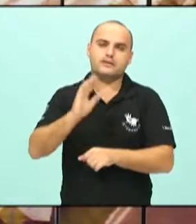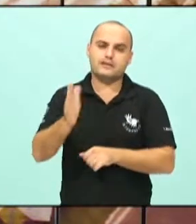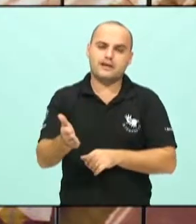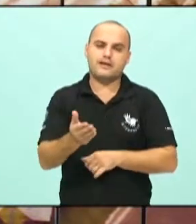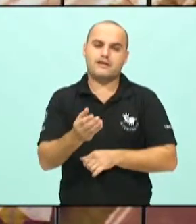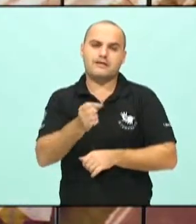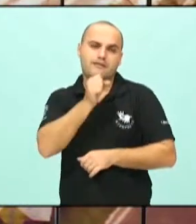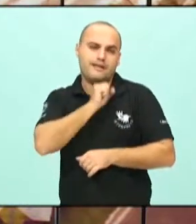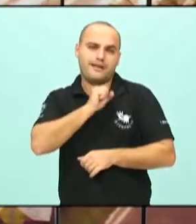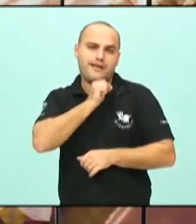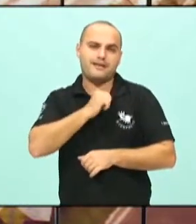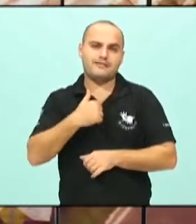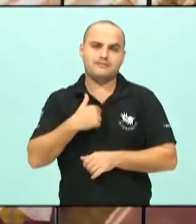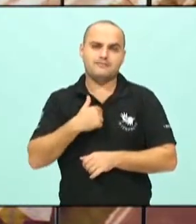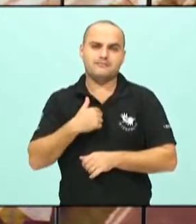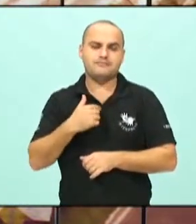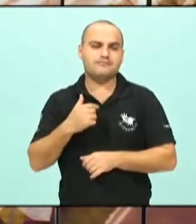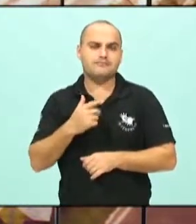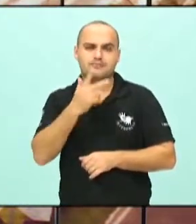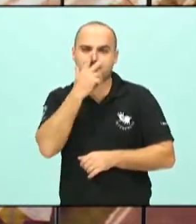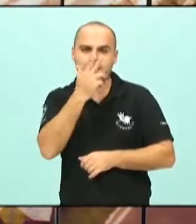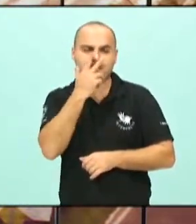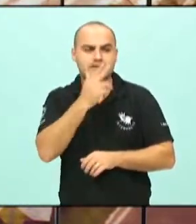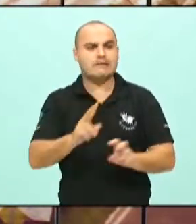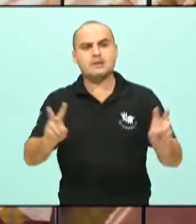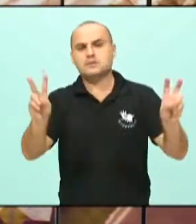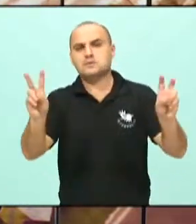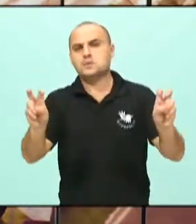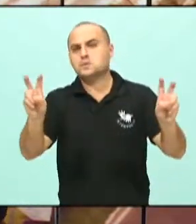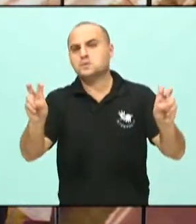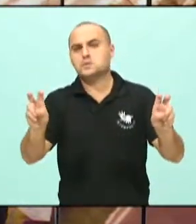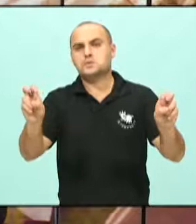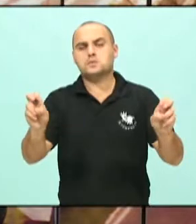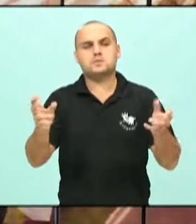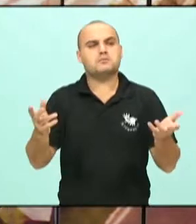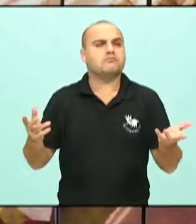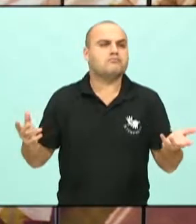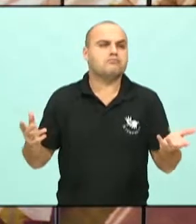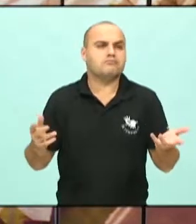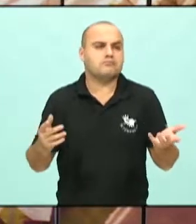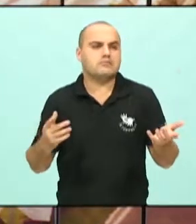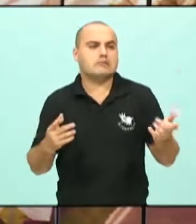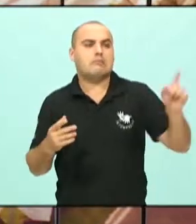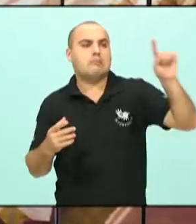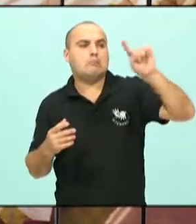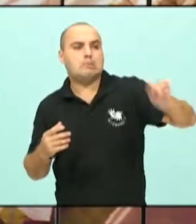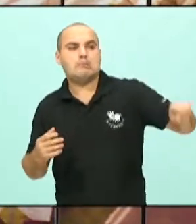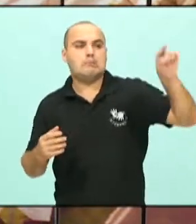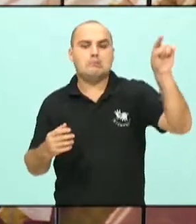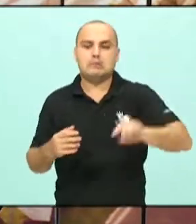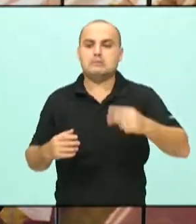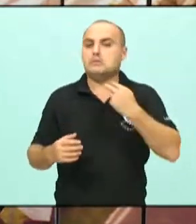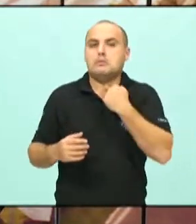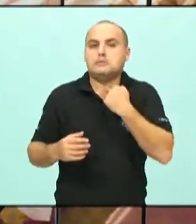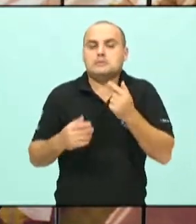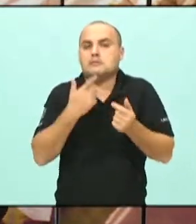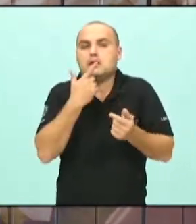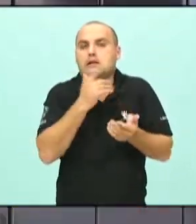E não se tocava, parecia um assunto proibido se falar em